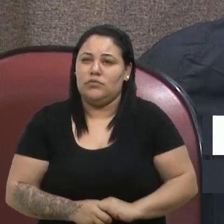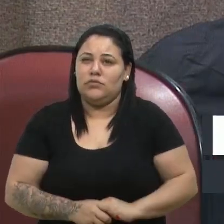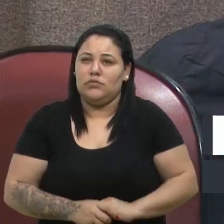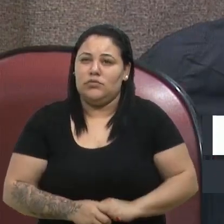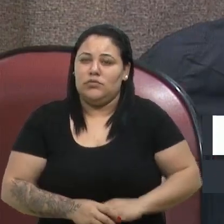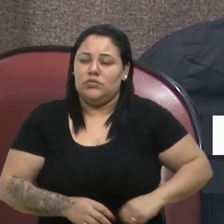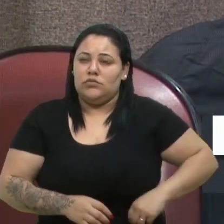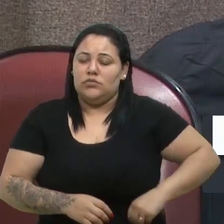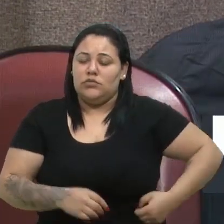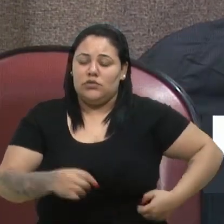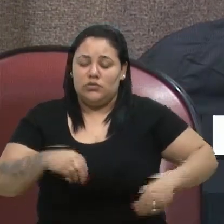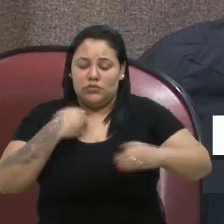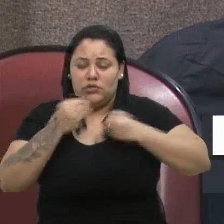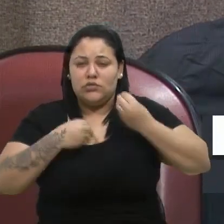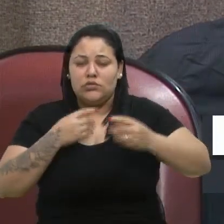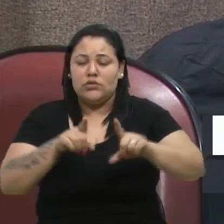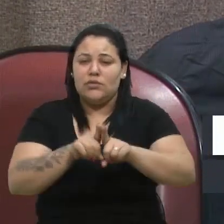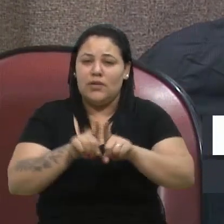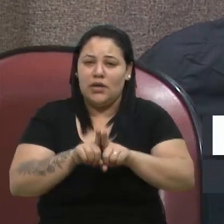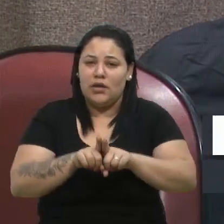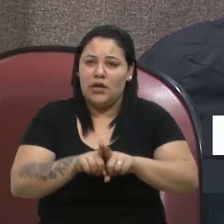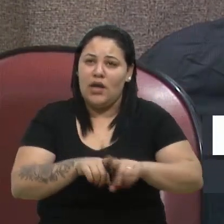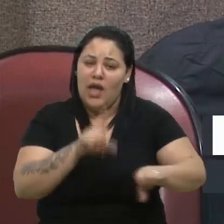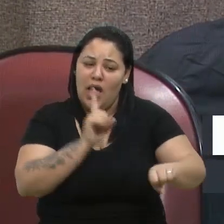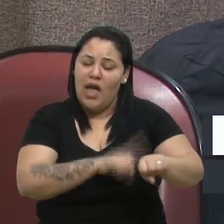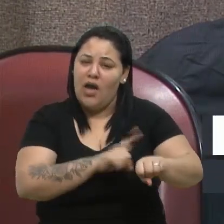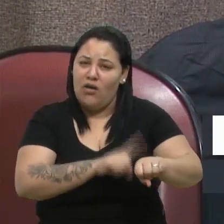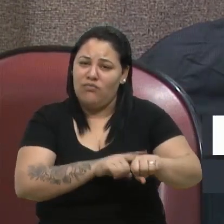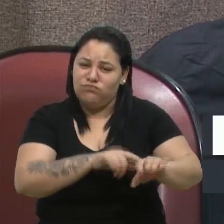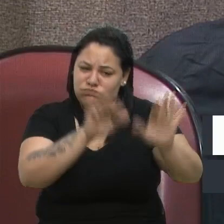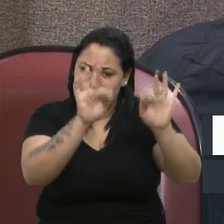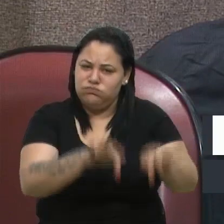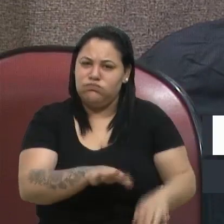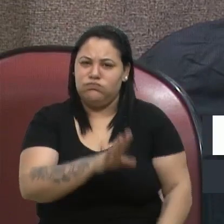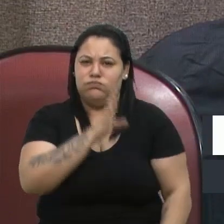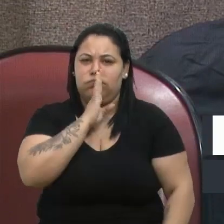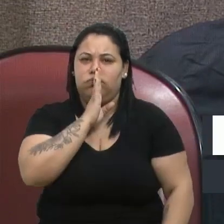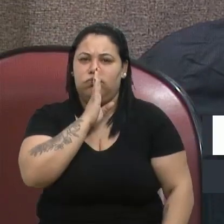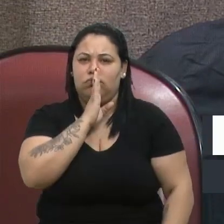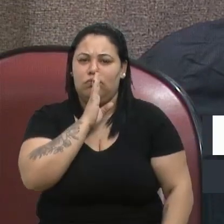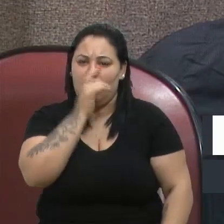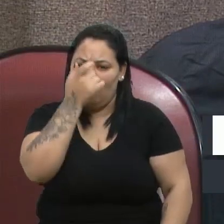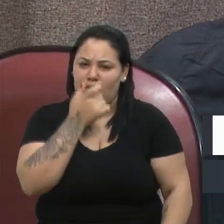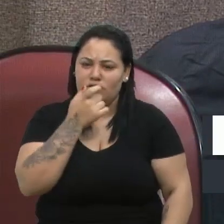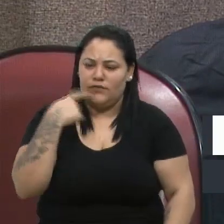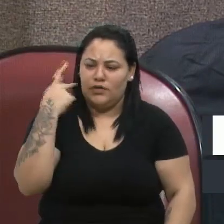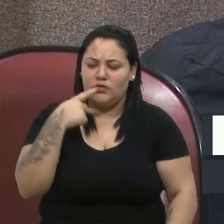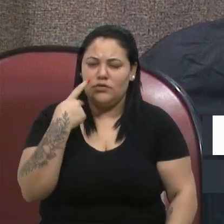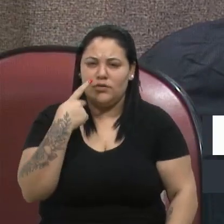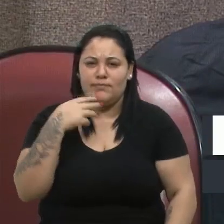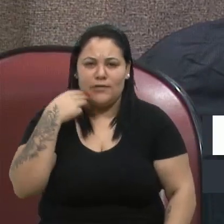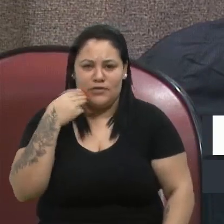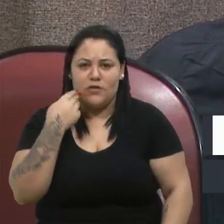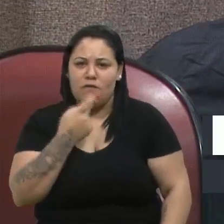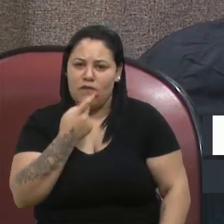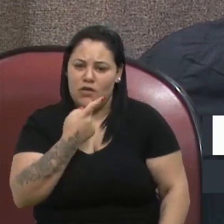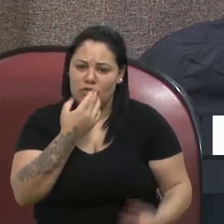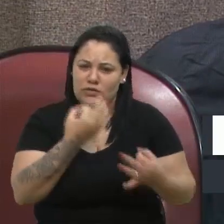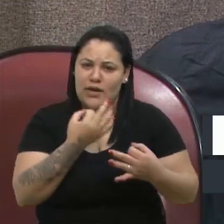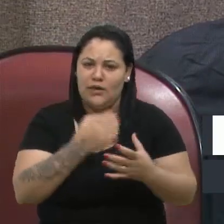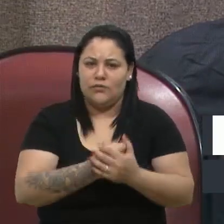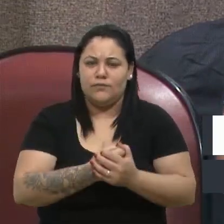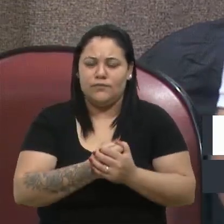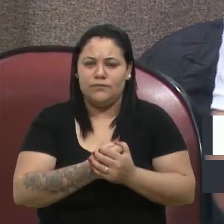E eu sinto também que cada vez mais é hora de quebrar o silêncio. E acho que a vereadora Marisol foi muito pontual com relação a isso nessa questão da quebra do